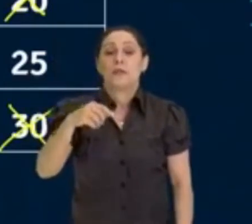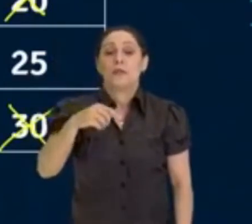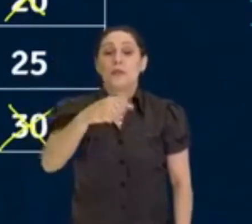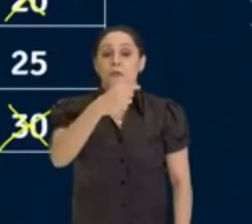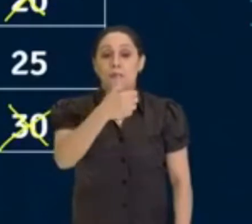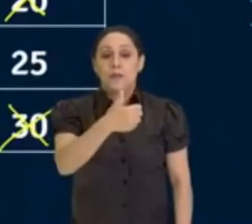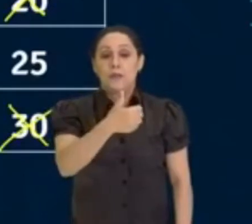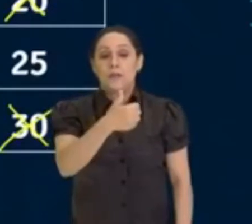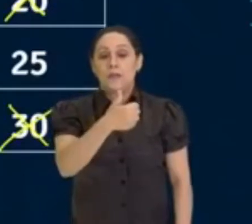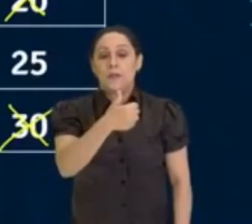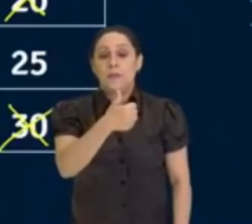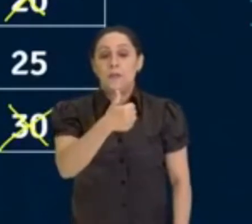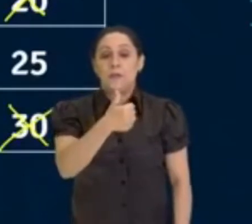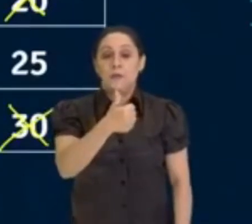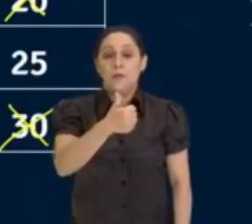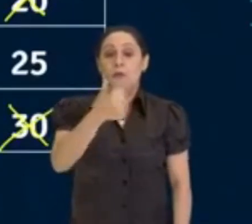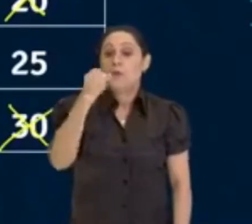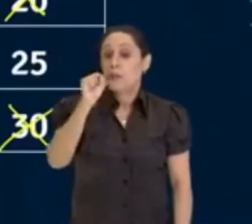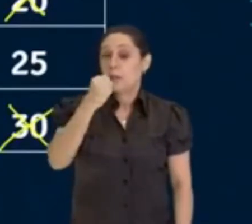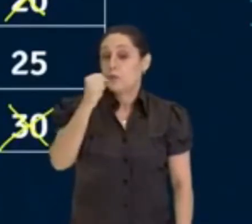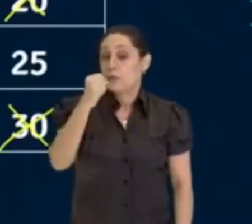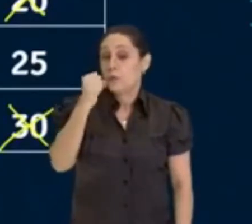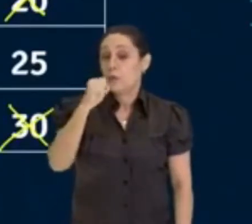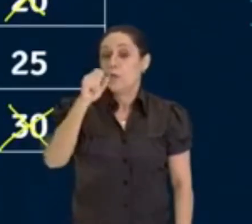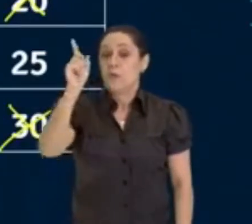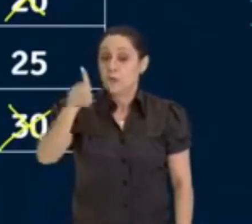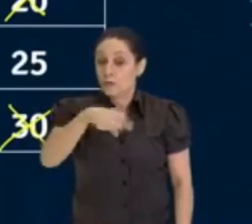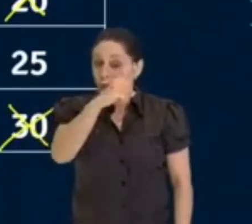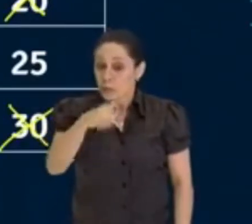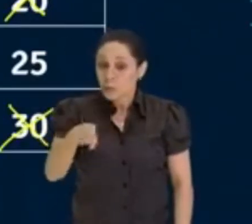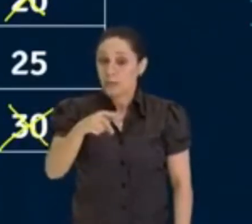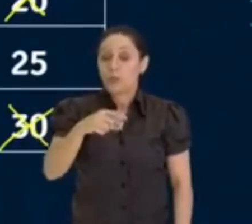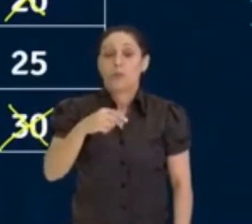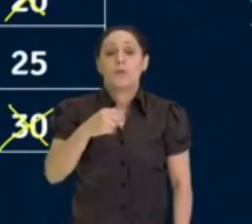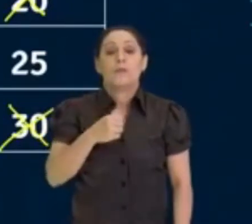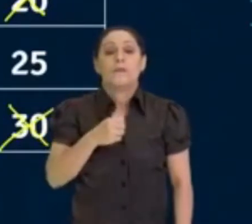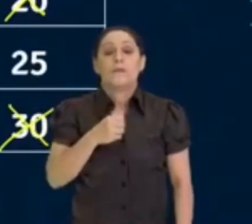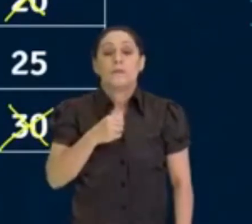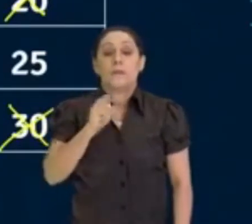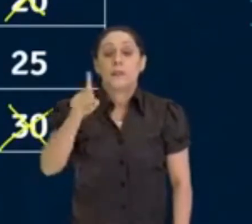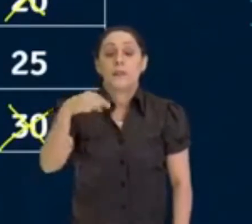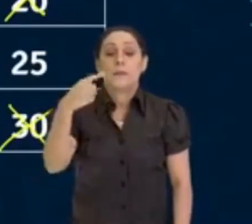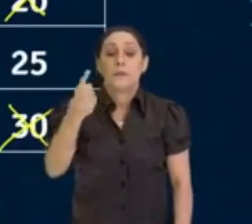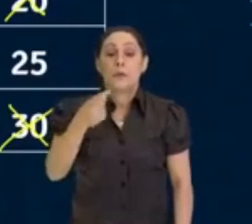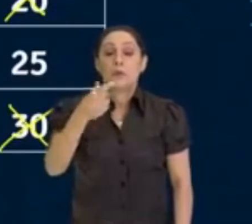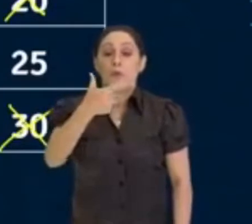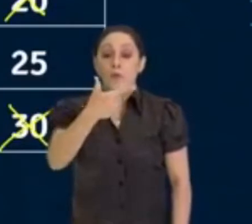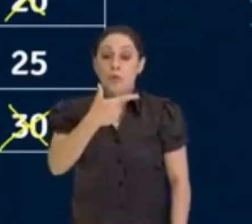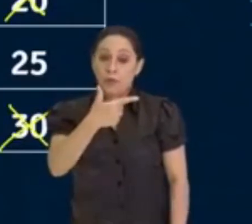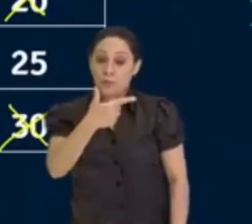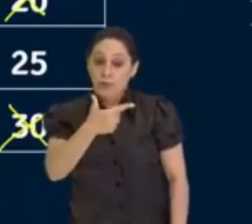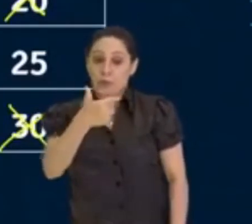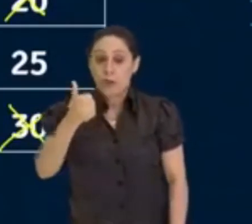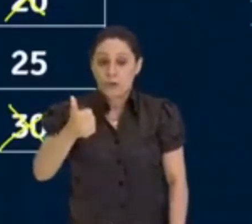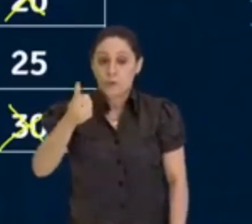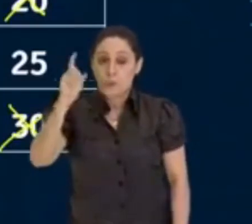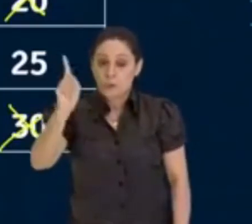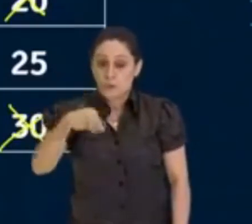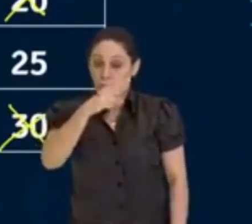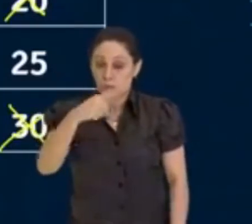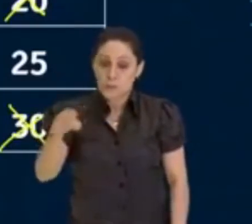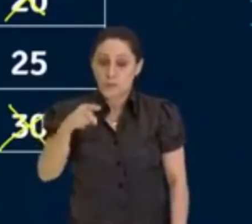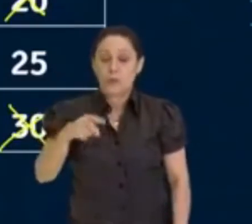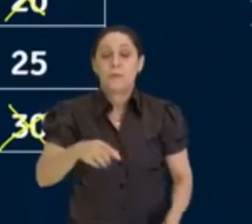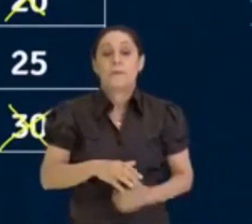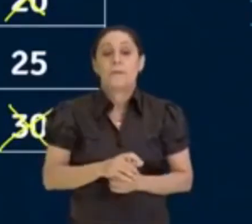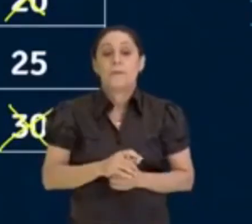depois do 15 eu tenho o 18. Já foi? Depois do 18, 21. Múltiplos de 3, tá?